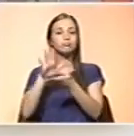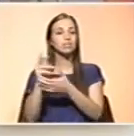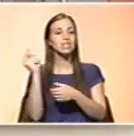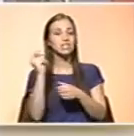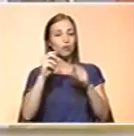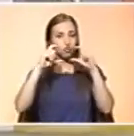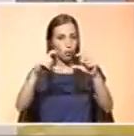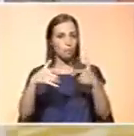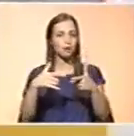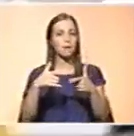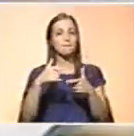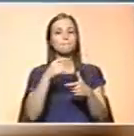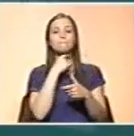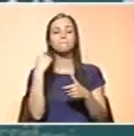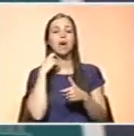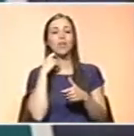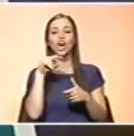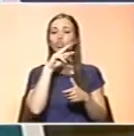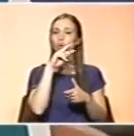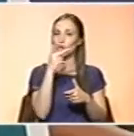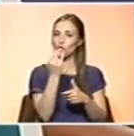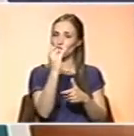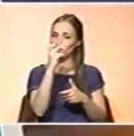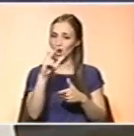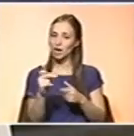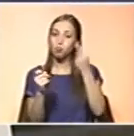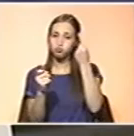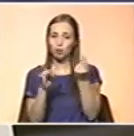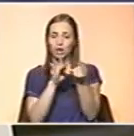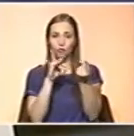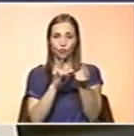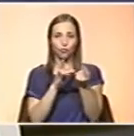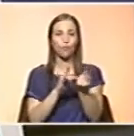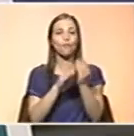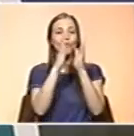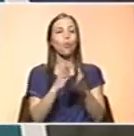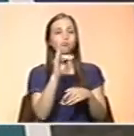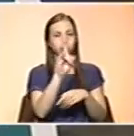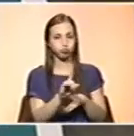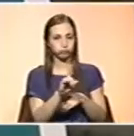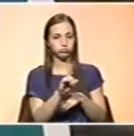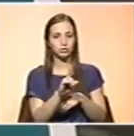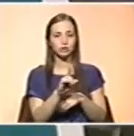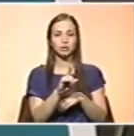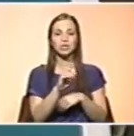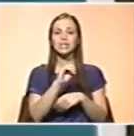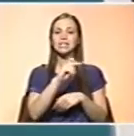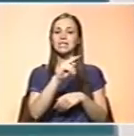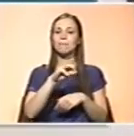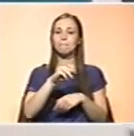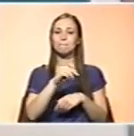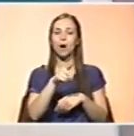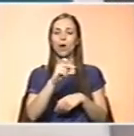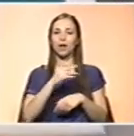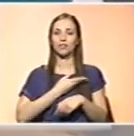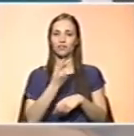padre António Vieira. Vou mostrar-vos um dos três livros que já saíram o volume 1 Os Sermões do Advento depois o volume